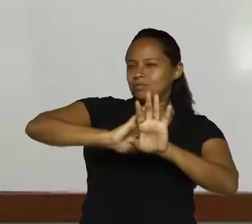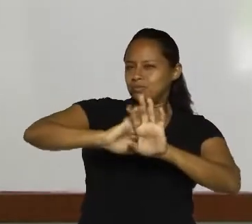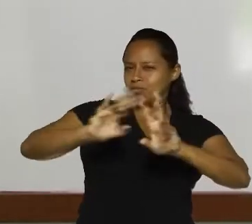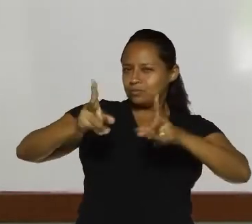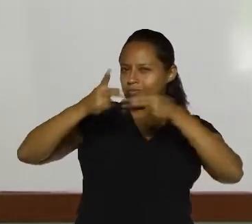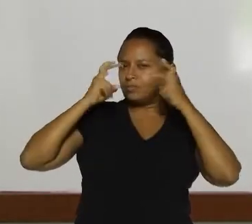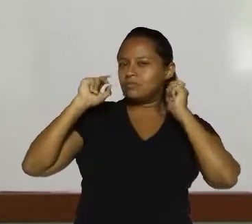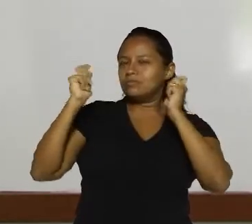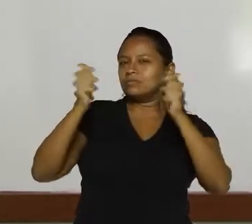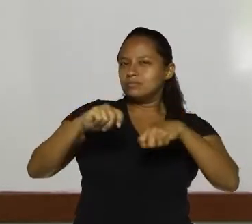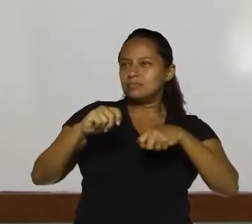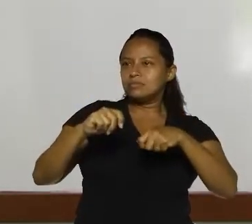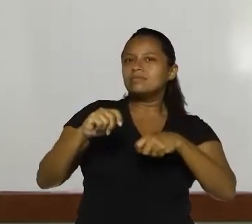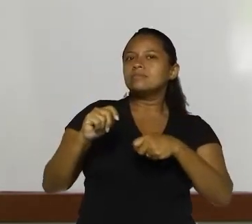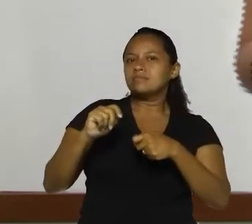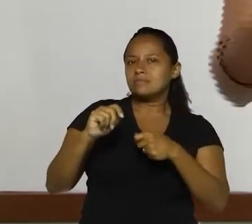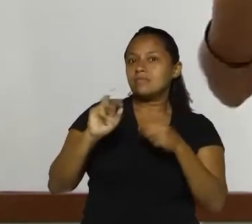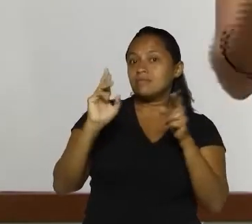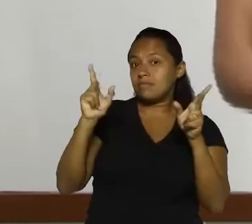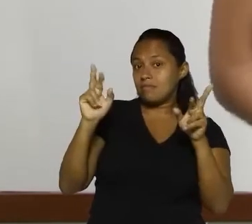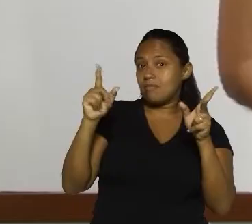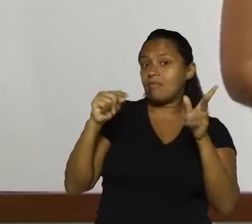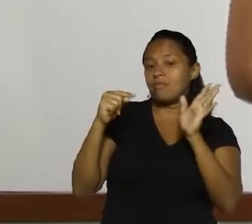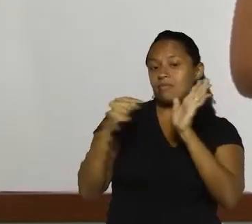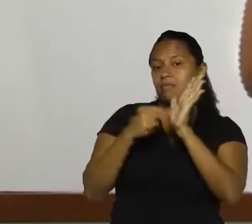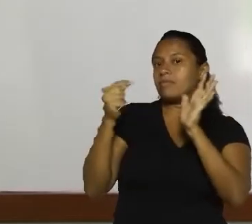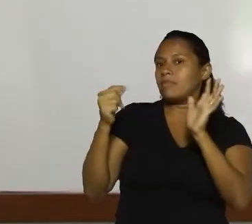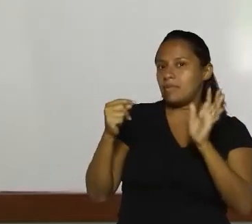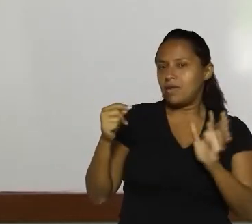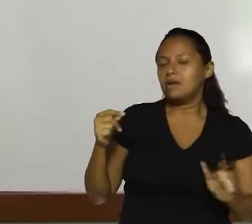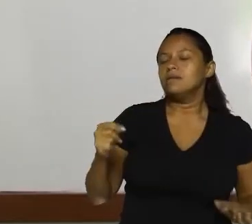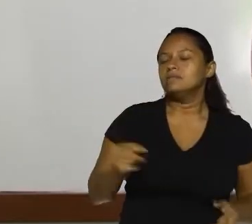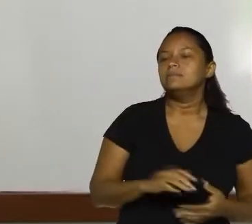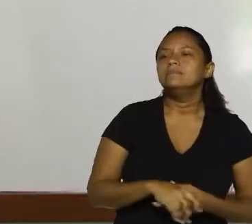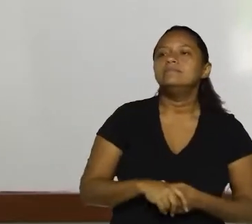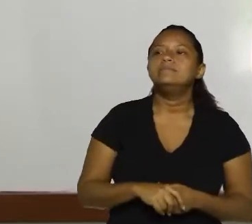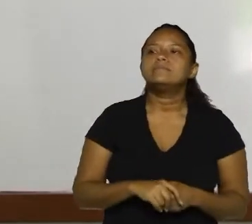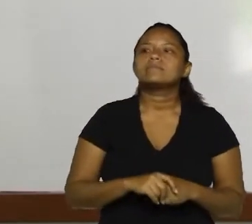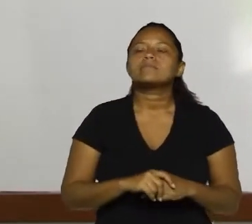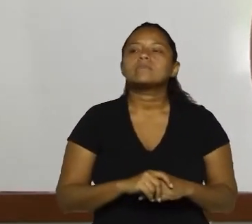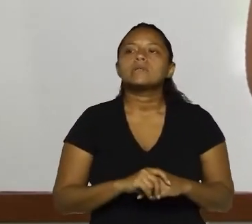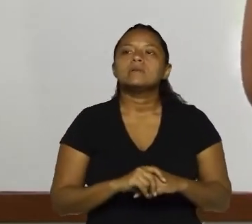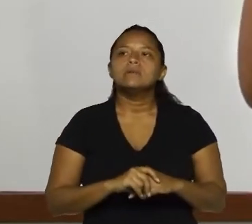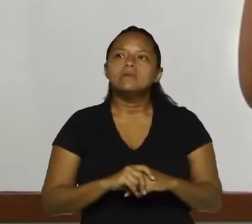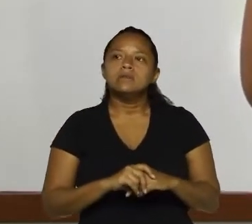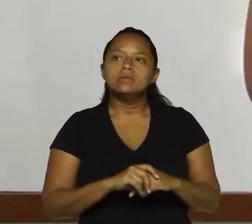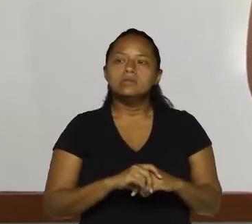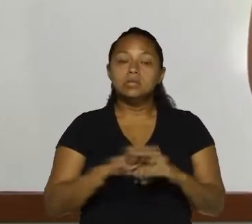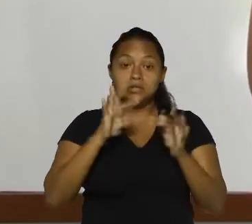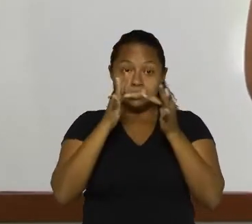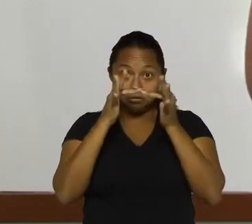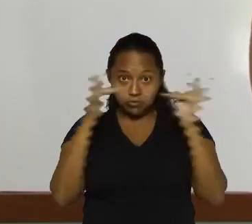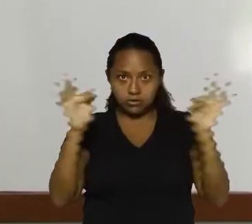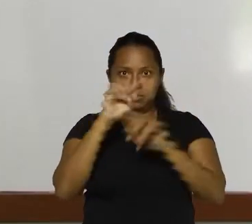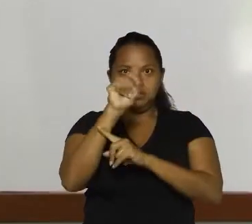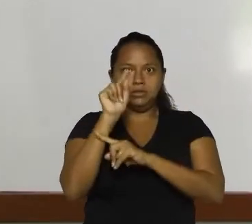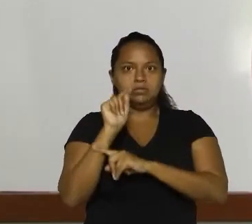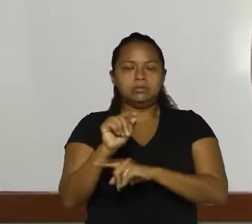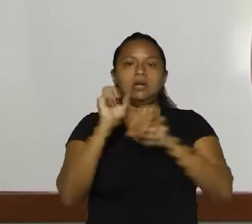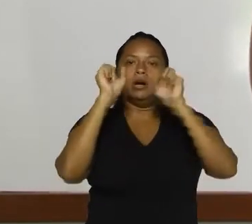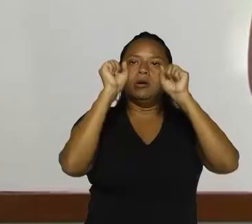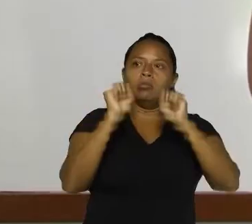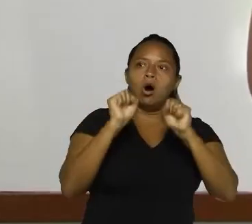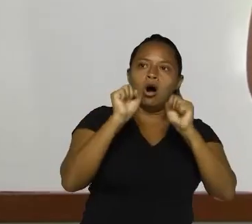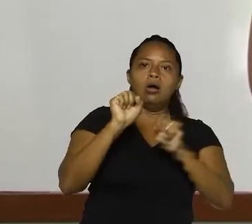a interrogação sendo feita de maneira indireta. Ok? Então, a frase interrogativa tanto pode